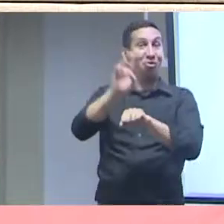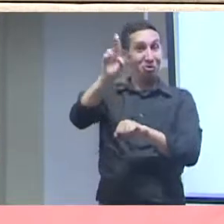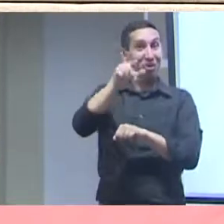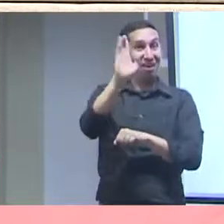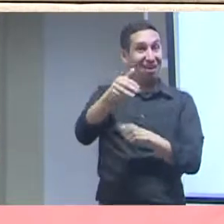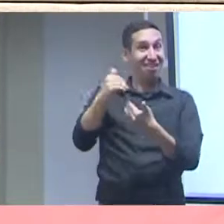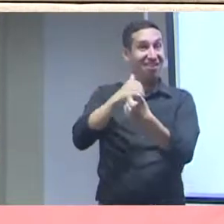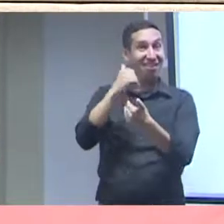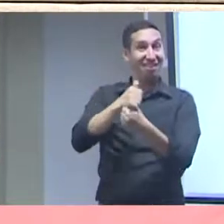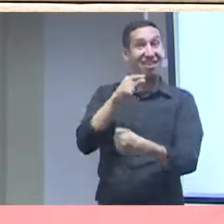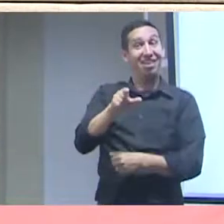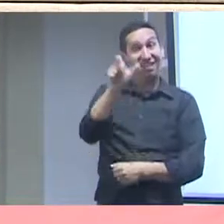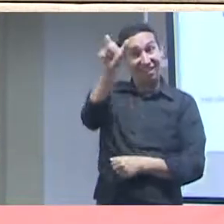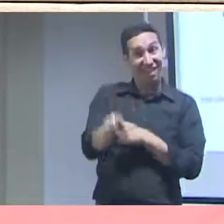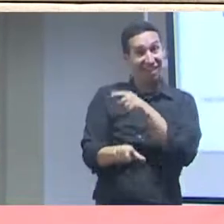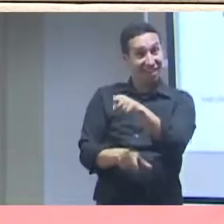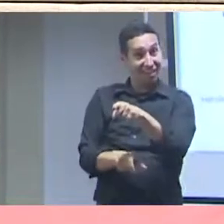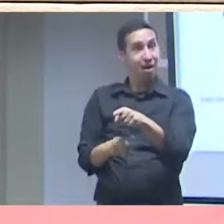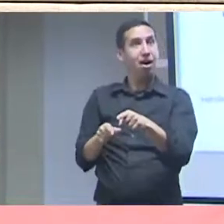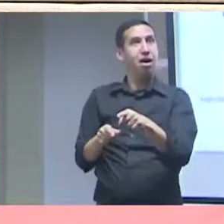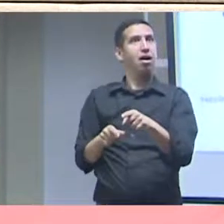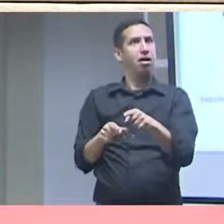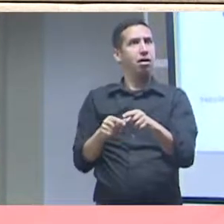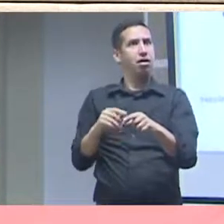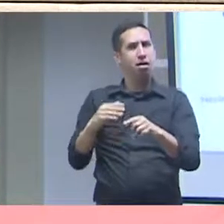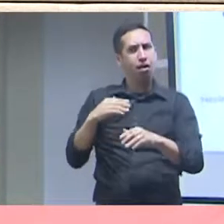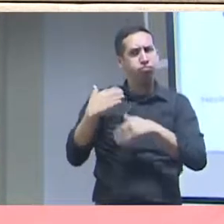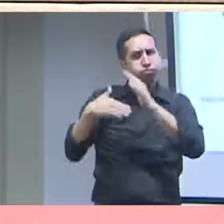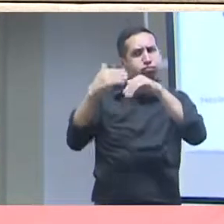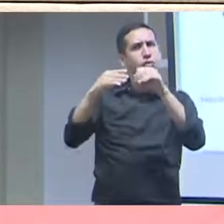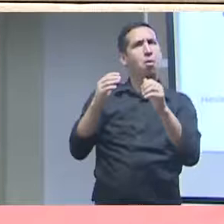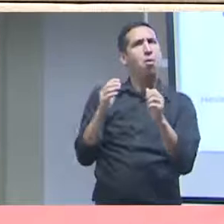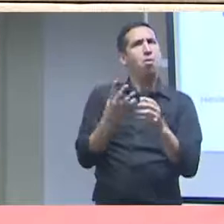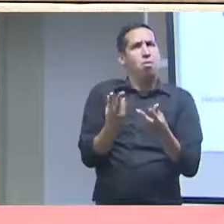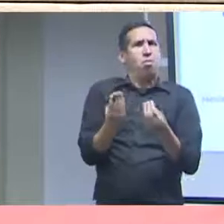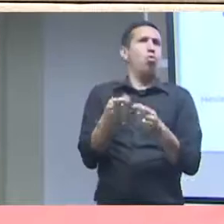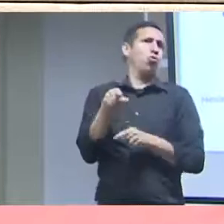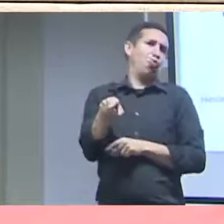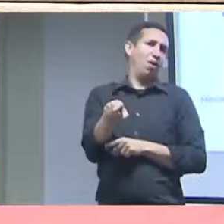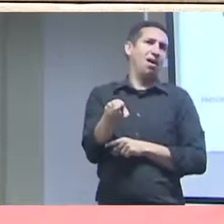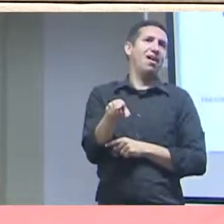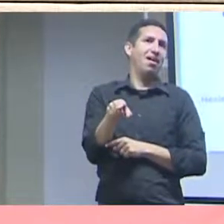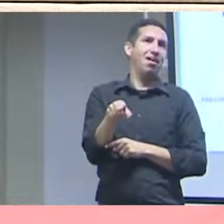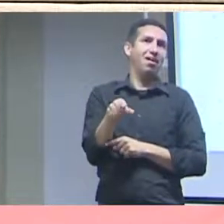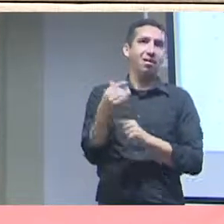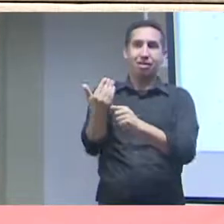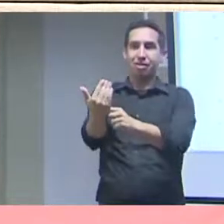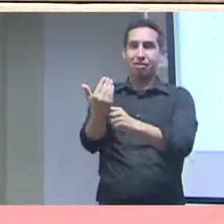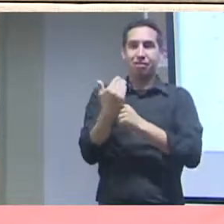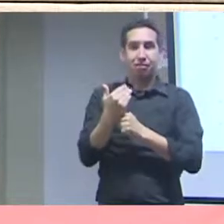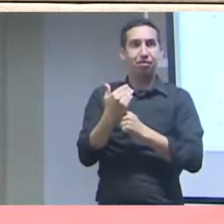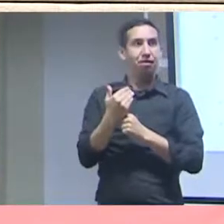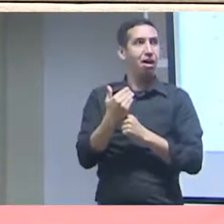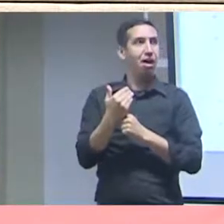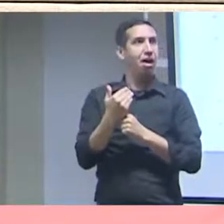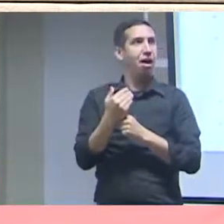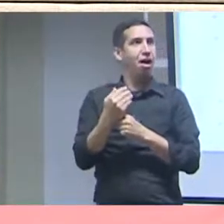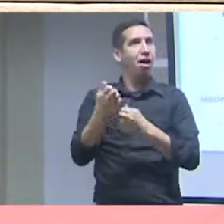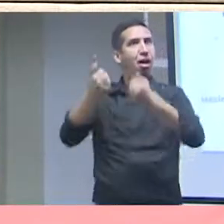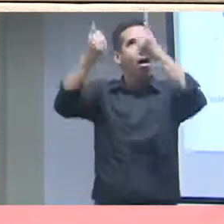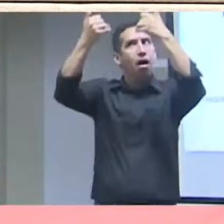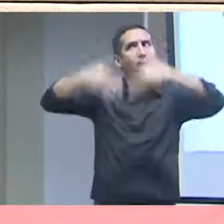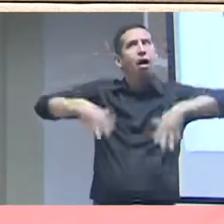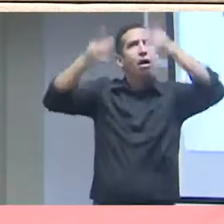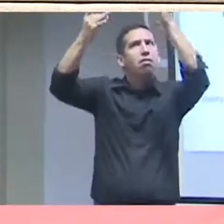doutorado, e é uma pessoa com quem eu cresci muito, aprendi muito, e ela te dá um pano de fundo